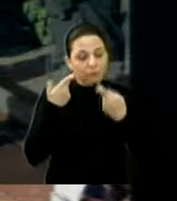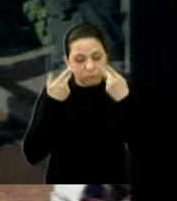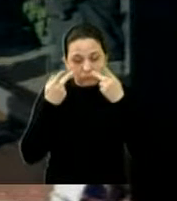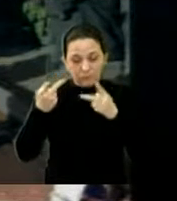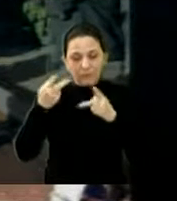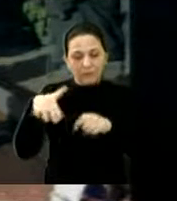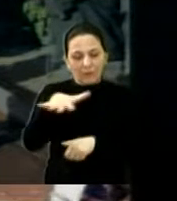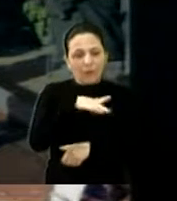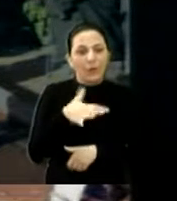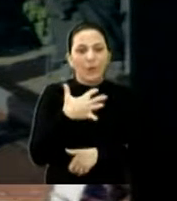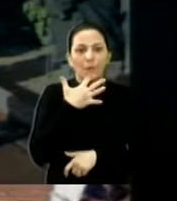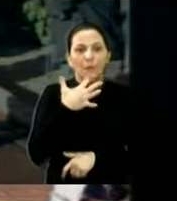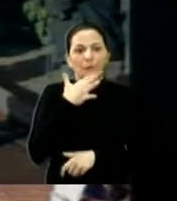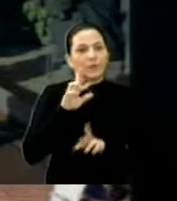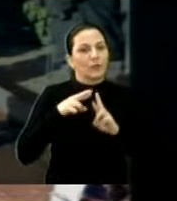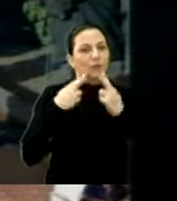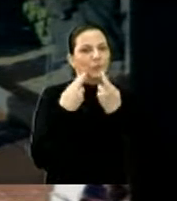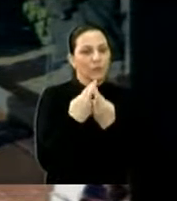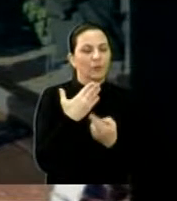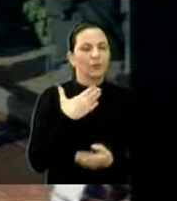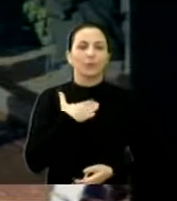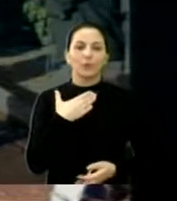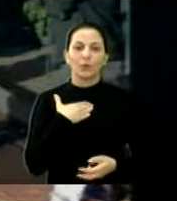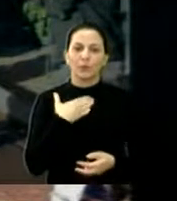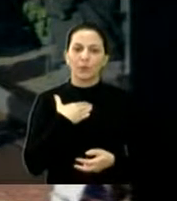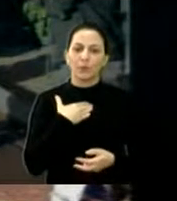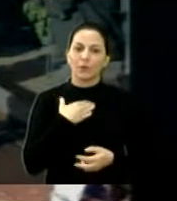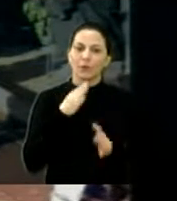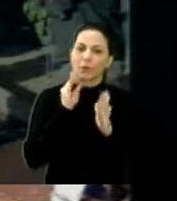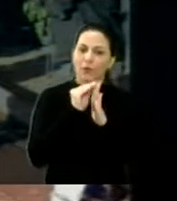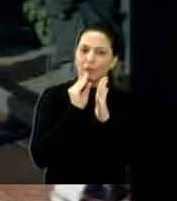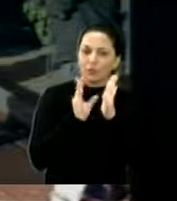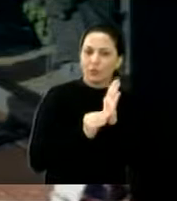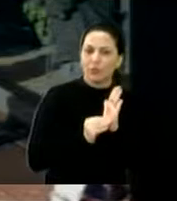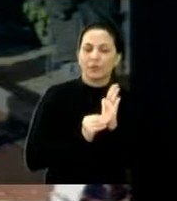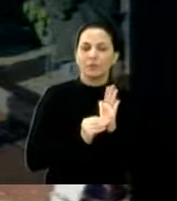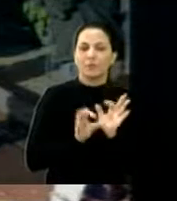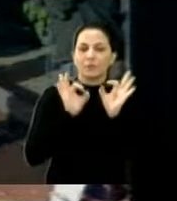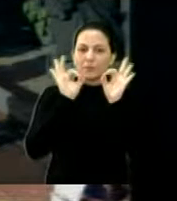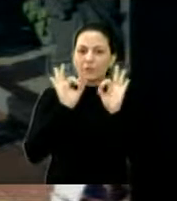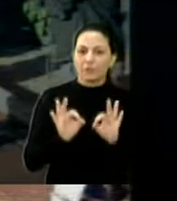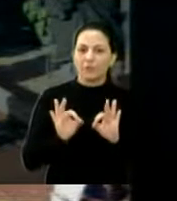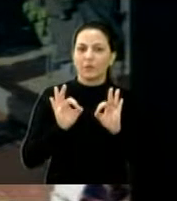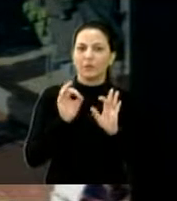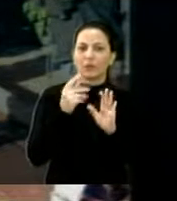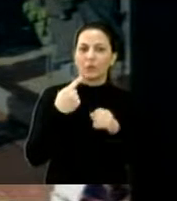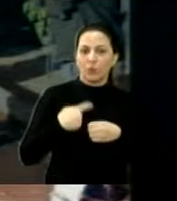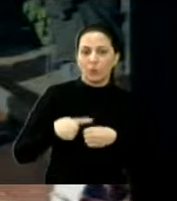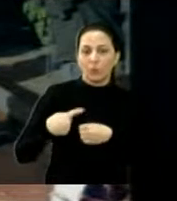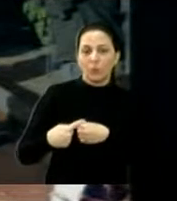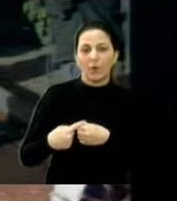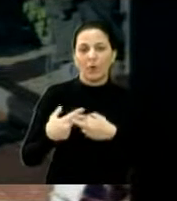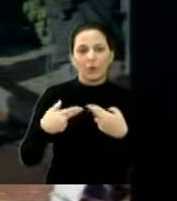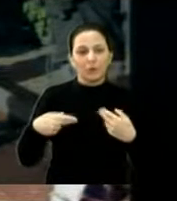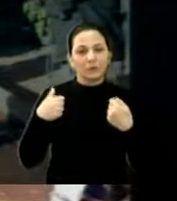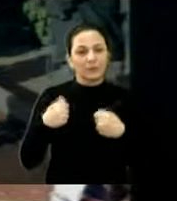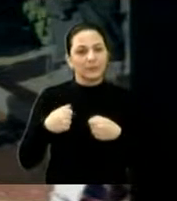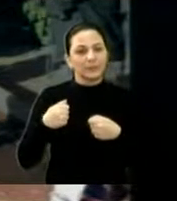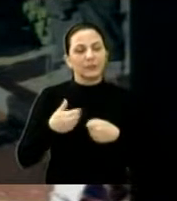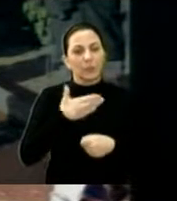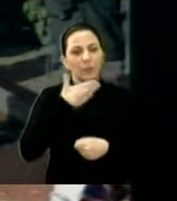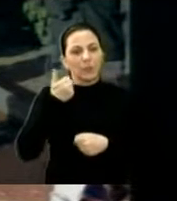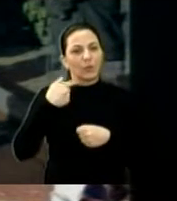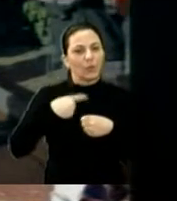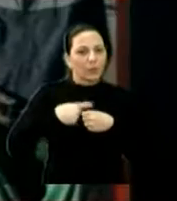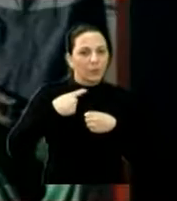moradores faziam reunião comigo lá, e foi uma ótima agenda nesse bairro aí, e várias demandas aí a gente vai passar para frente, o está